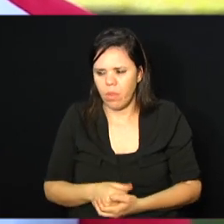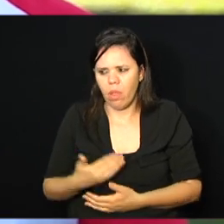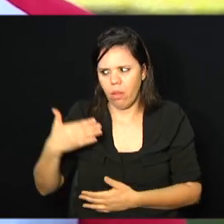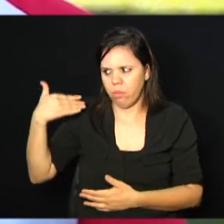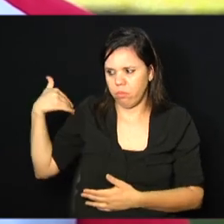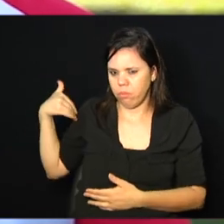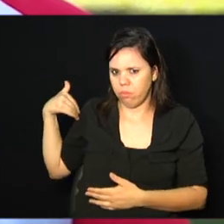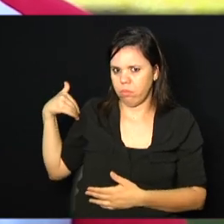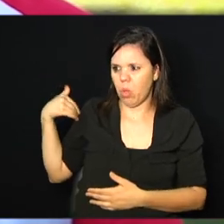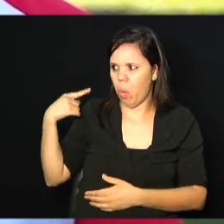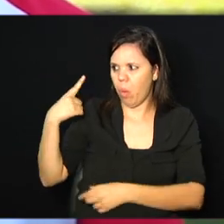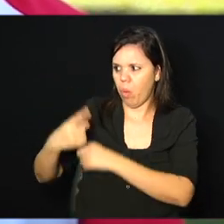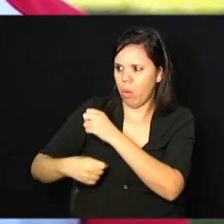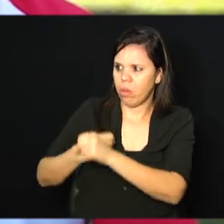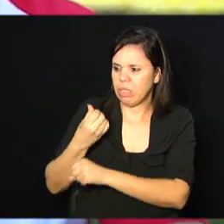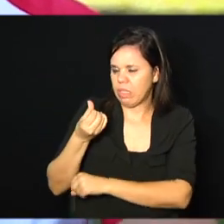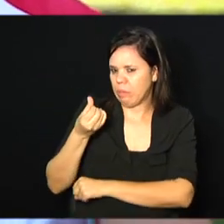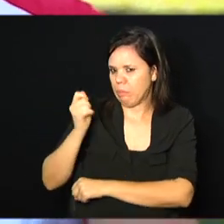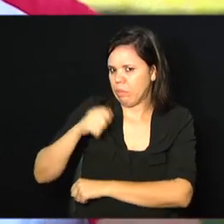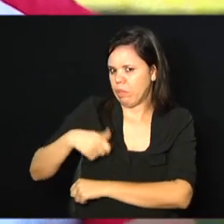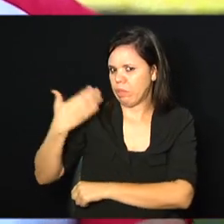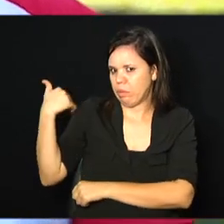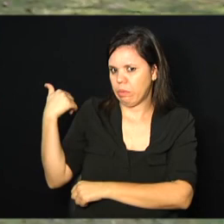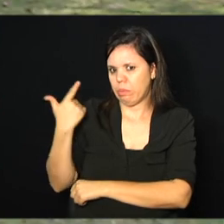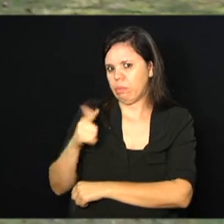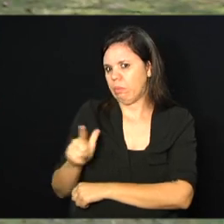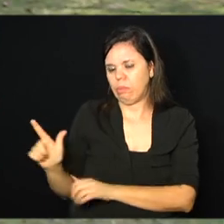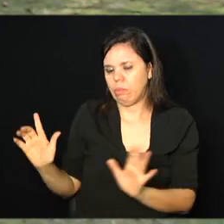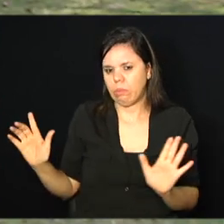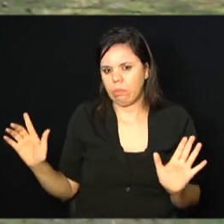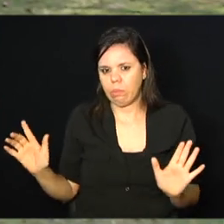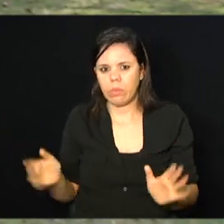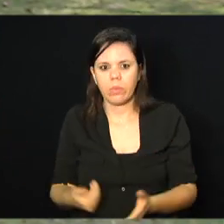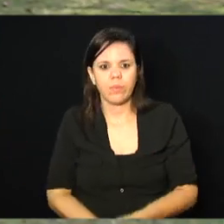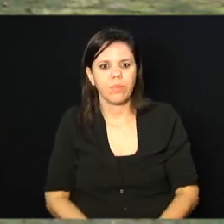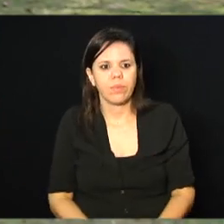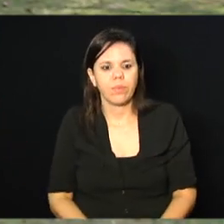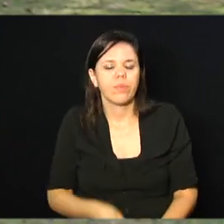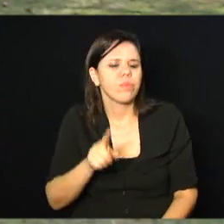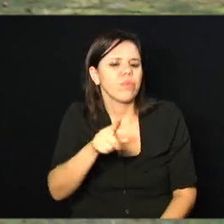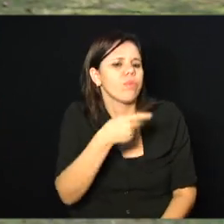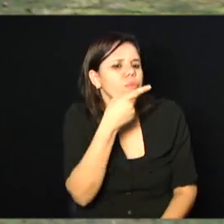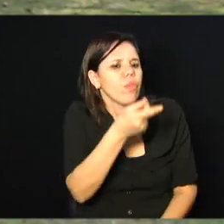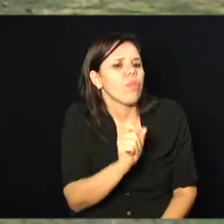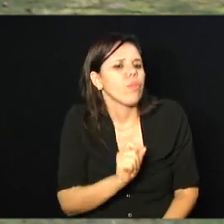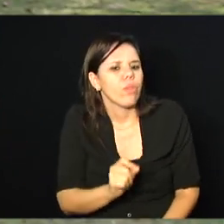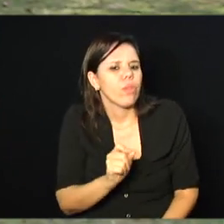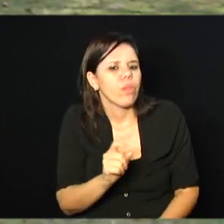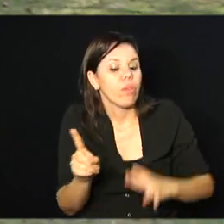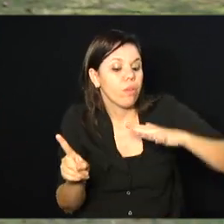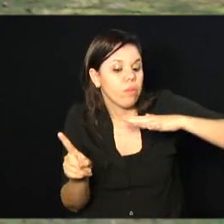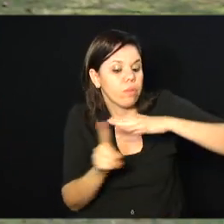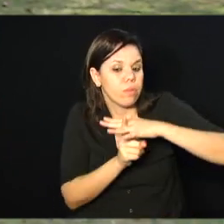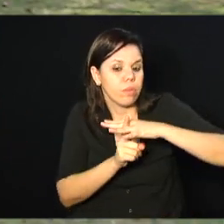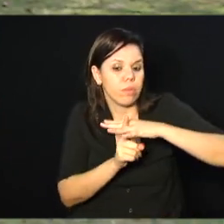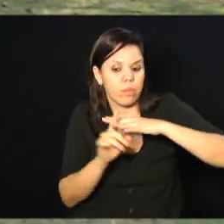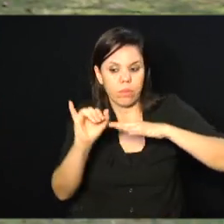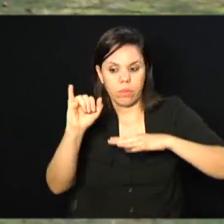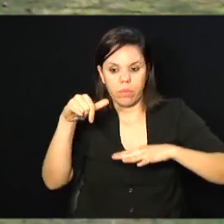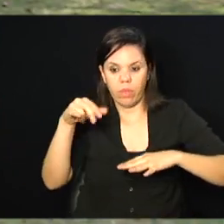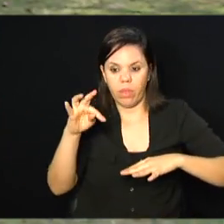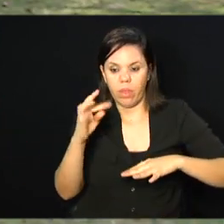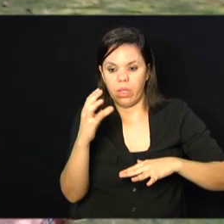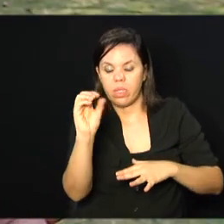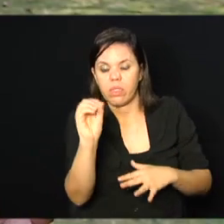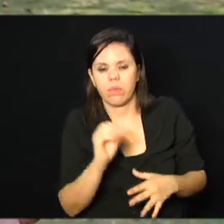um ano, seis meses atrás, não tinha nenhum banheiro inclusivo. E você falou dessa questão da integração, por exemplo, quando você une o esporte